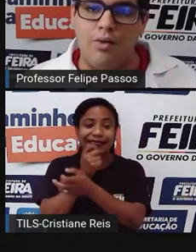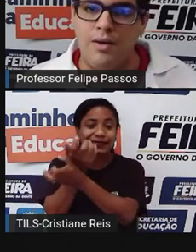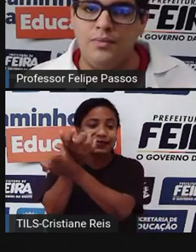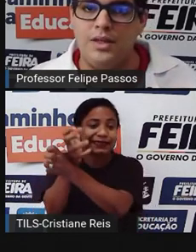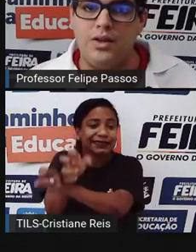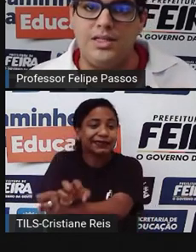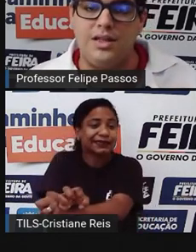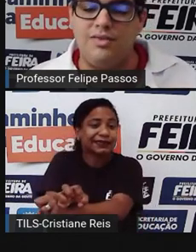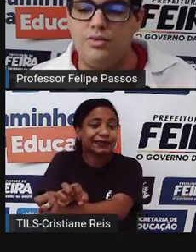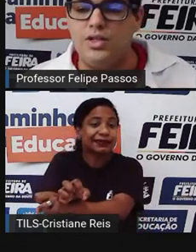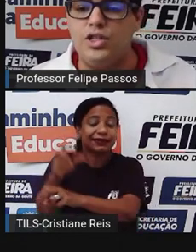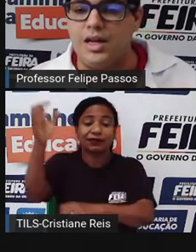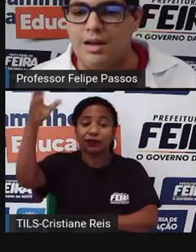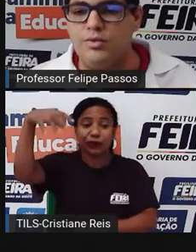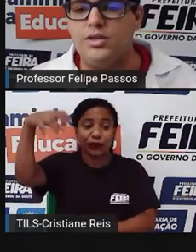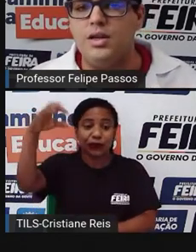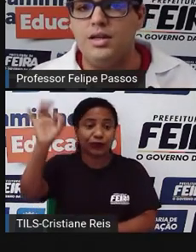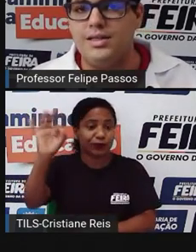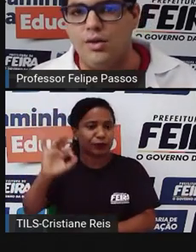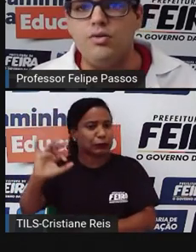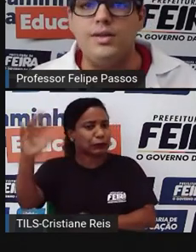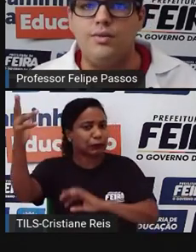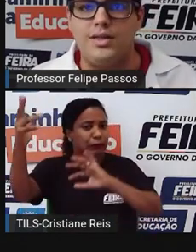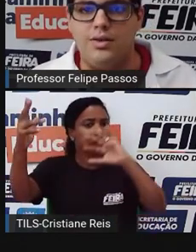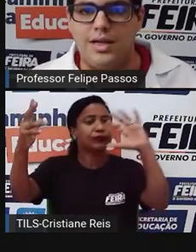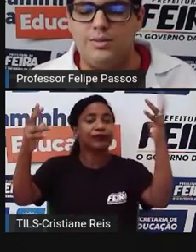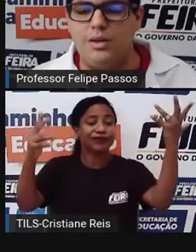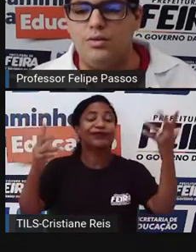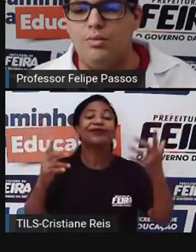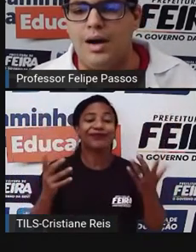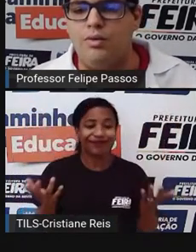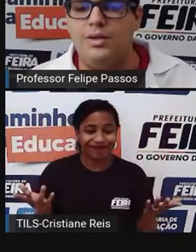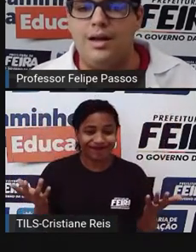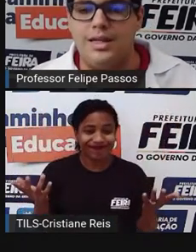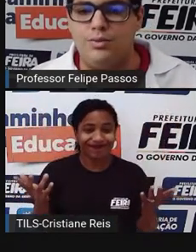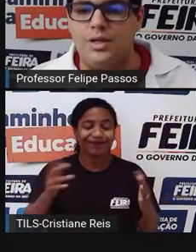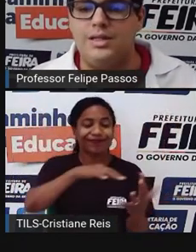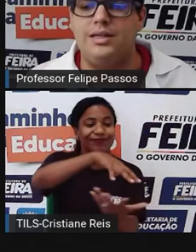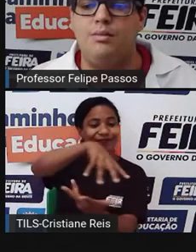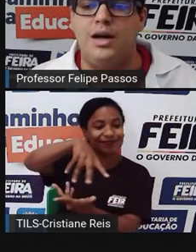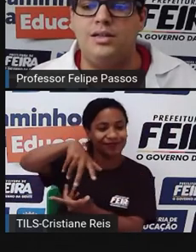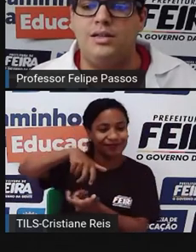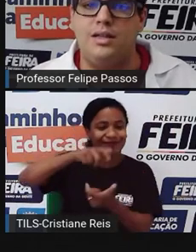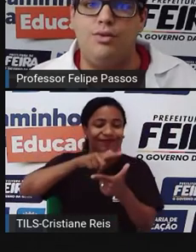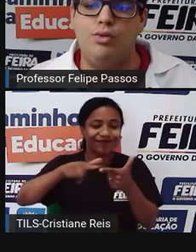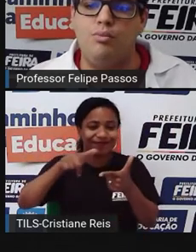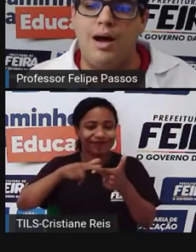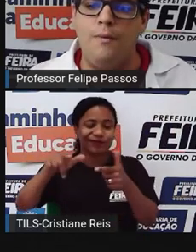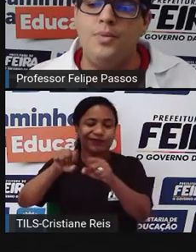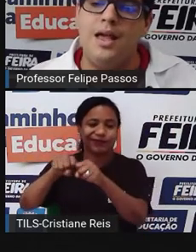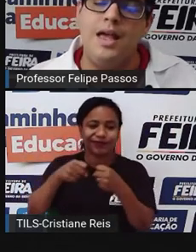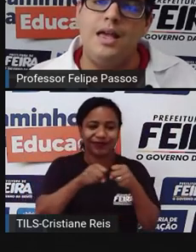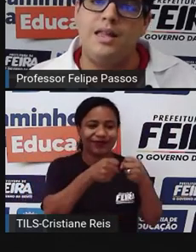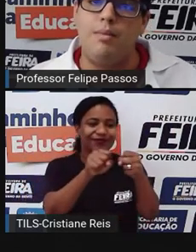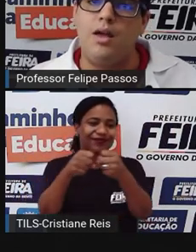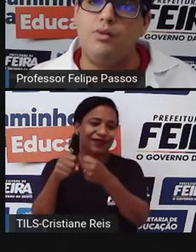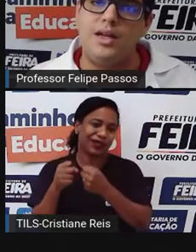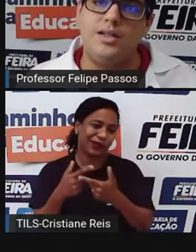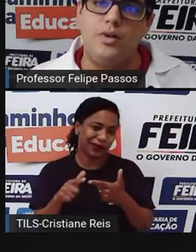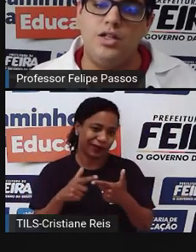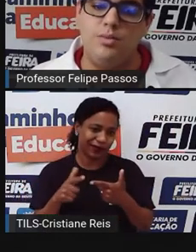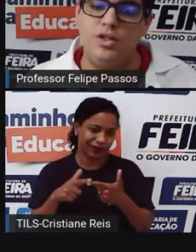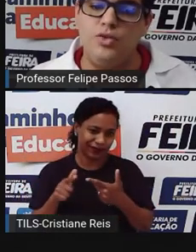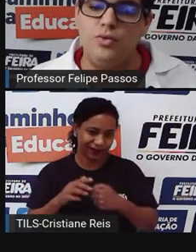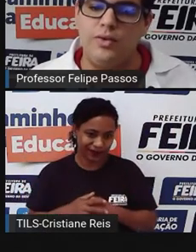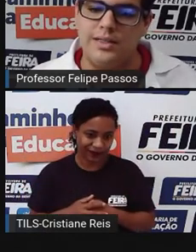gota de água. esses eventos extremos são consequência do aquecimento global, das mudanças climáticas a nível global e também a